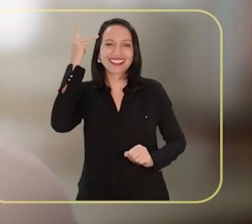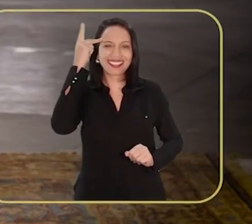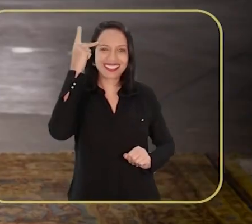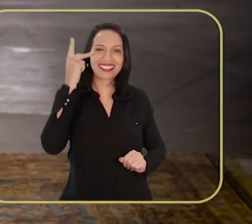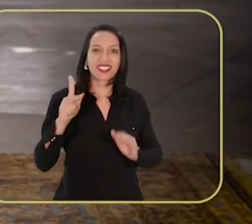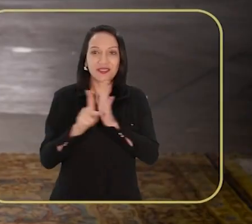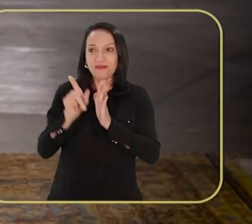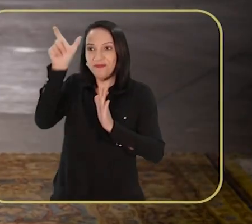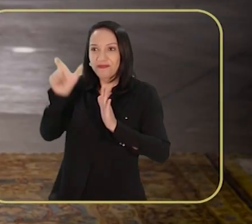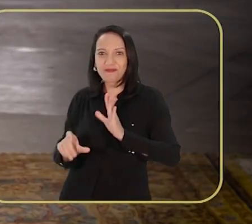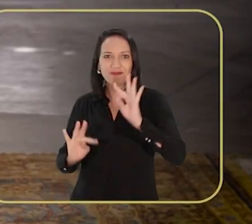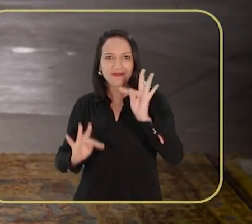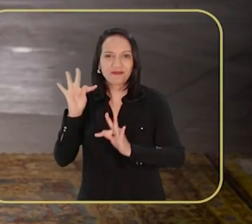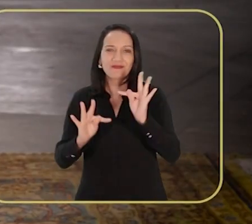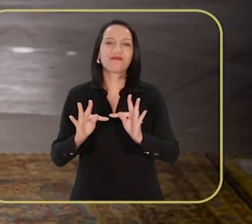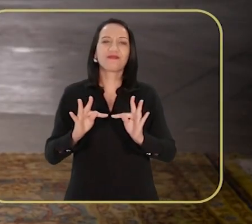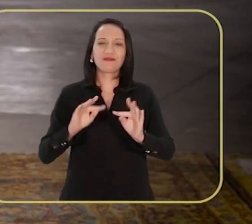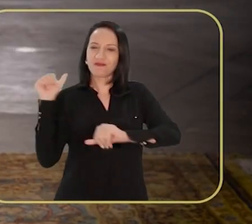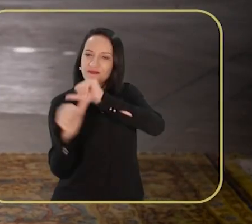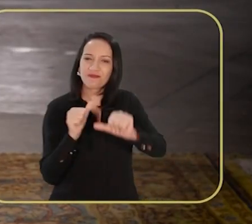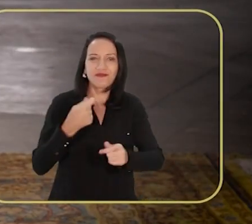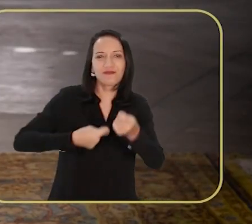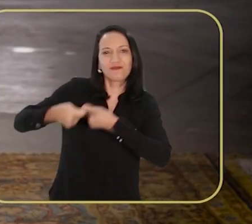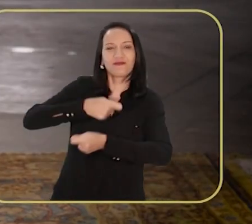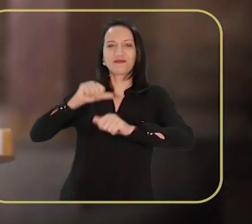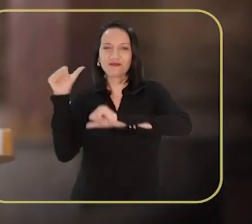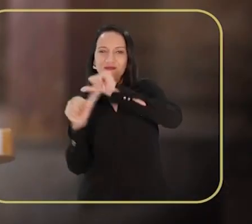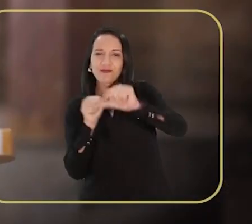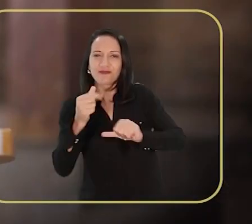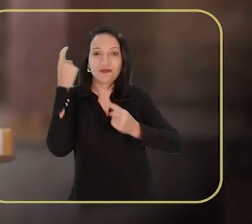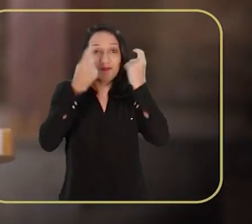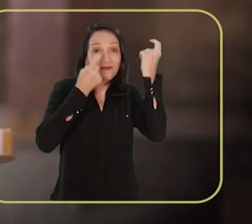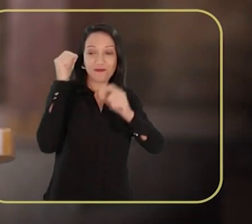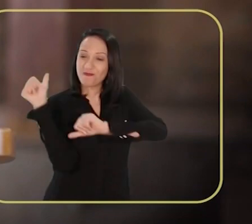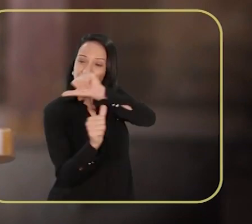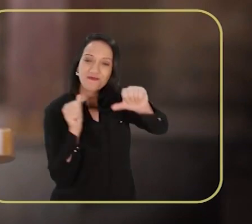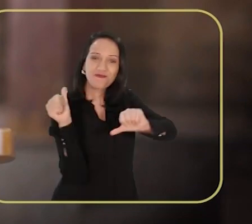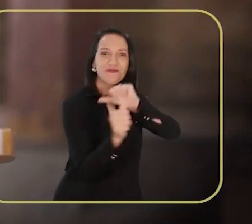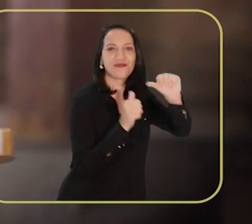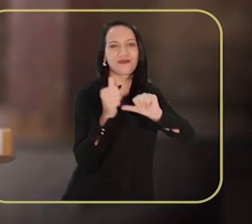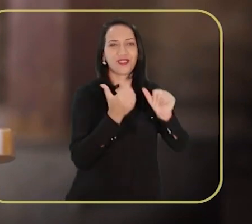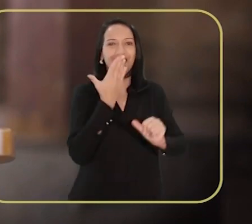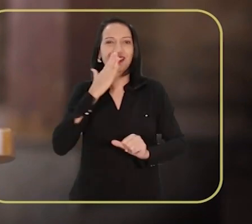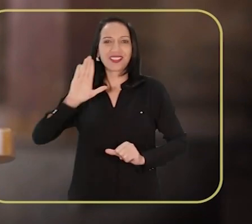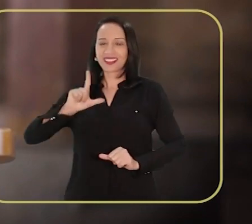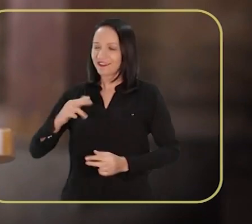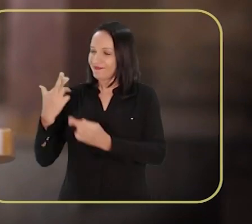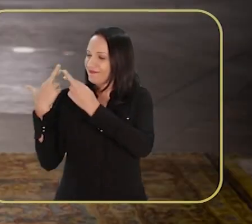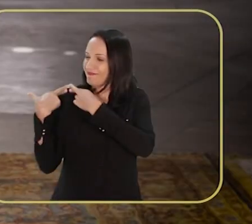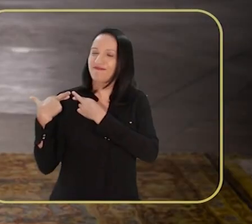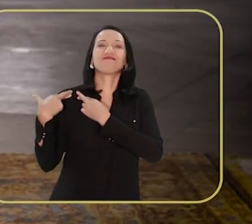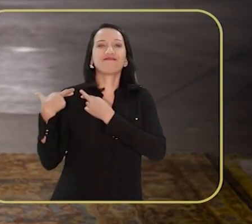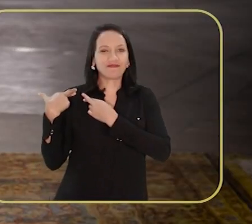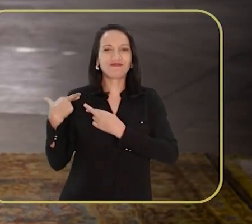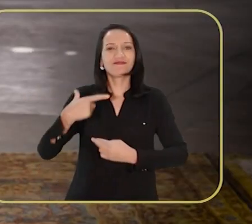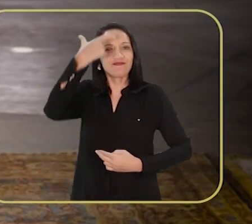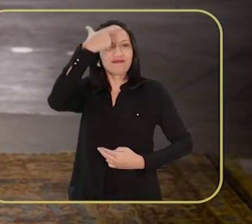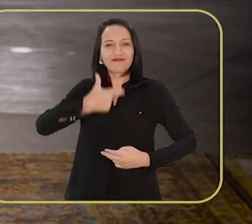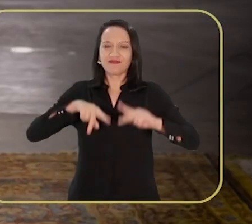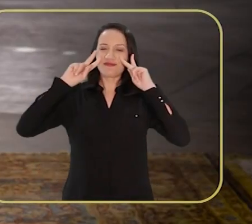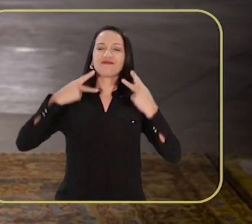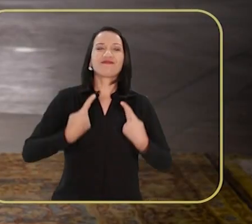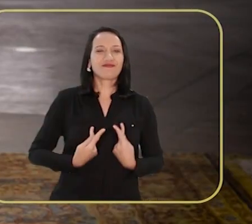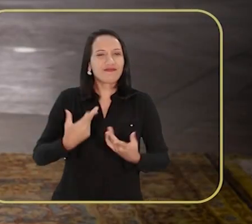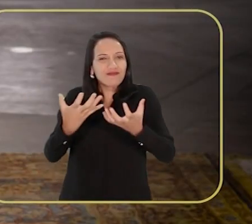Ele é técnico para mudar, ele é gestor para mudar, ele é preocupado para mudar, ele é comprometido para mudar. E ele é